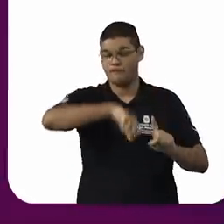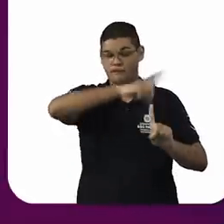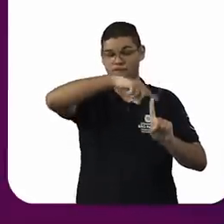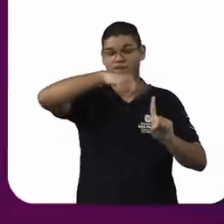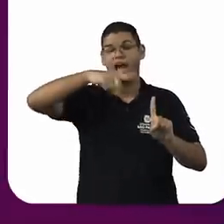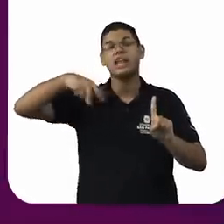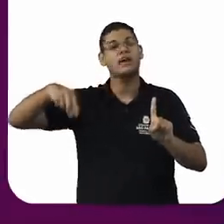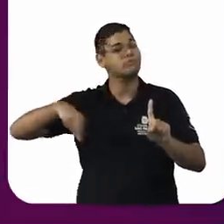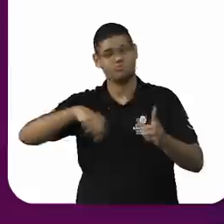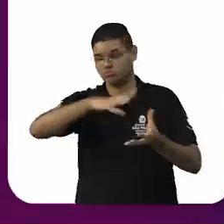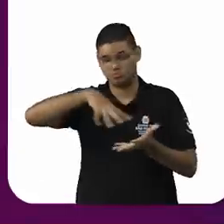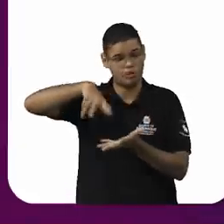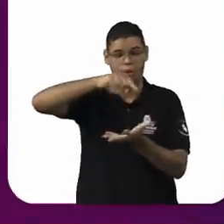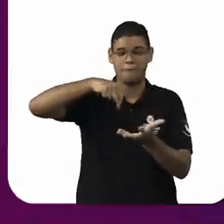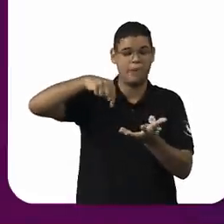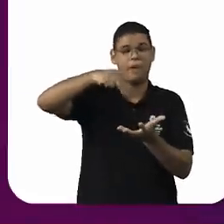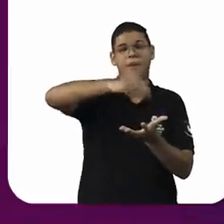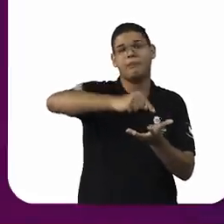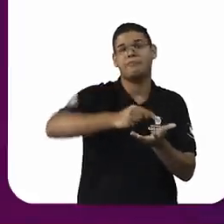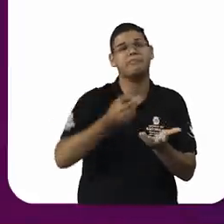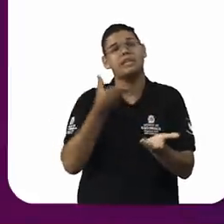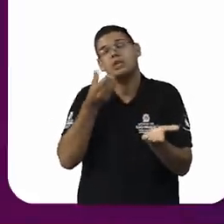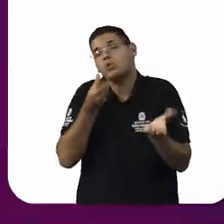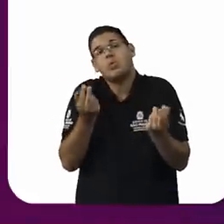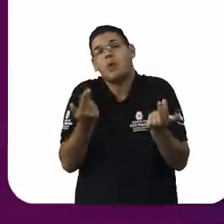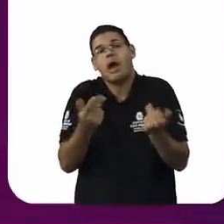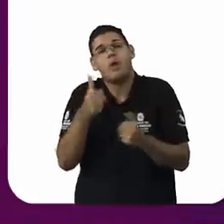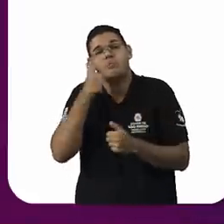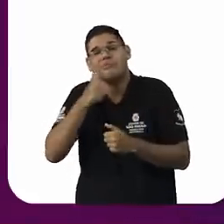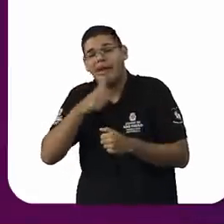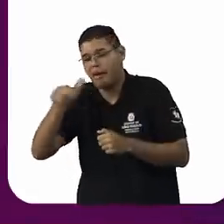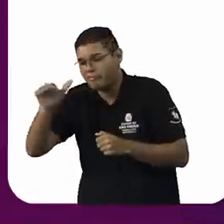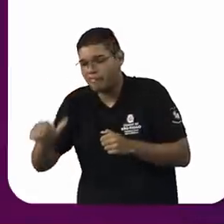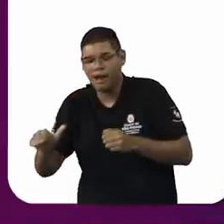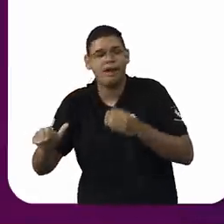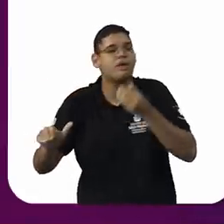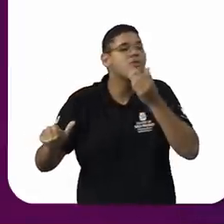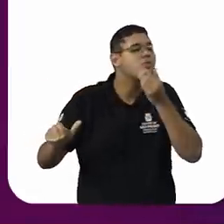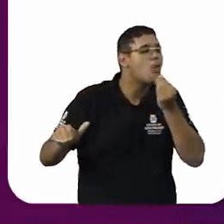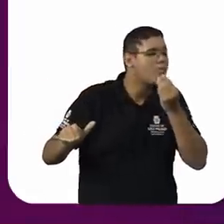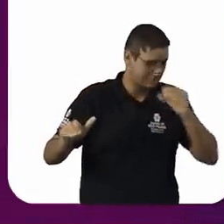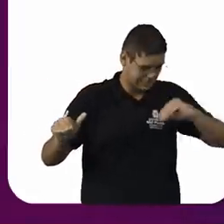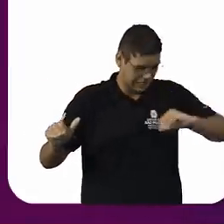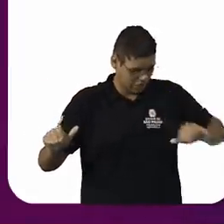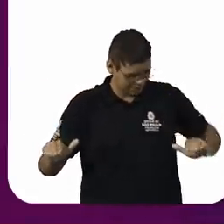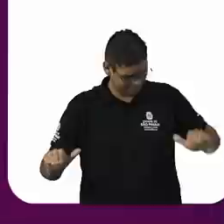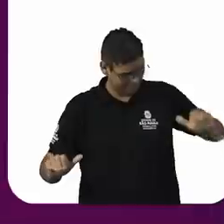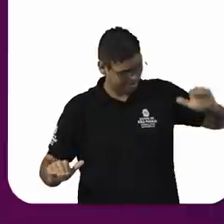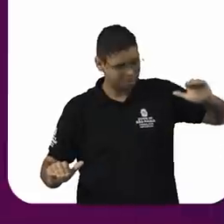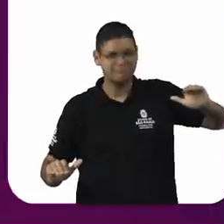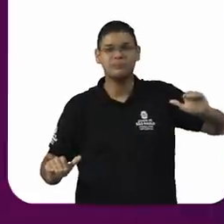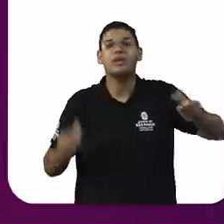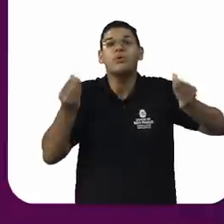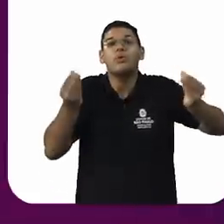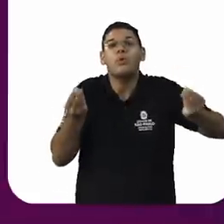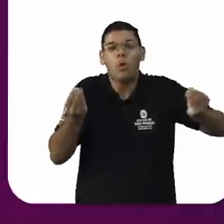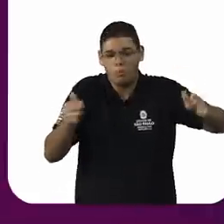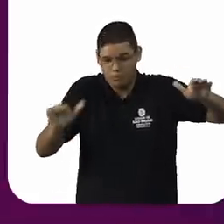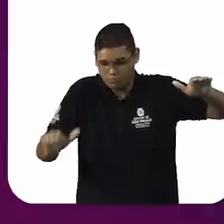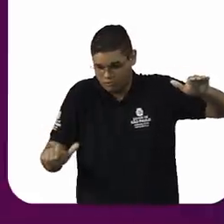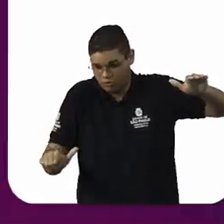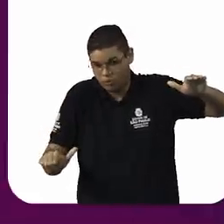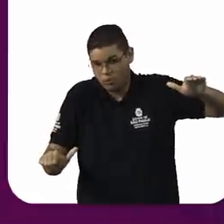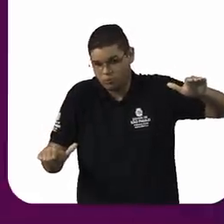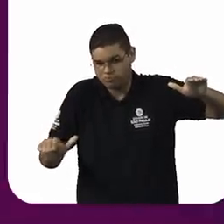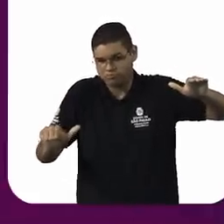atuam de maneira positiva para reduzir essa desigualdade de gênero? Primeiro, essa percepção cultural